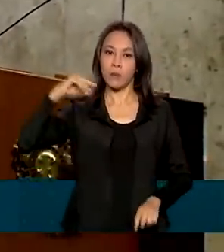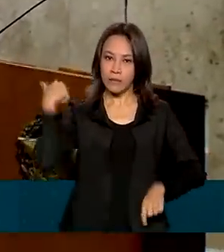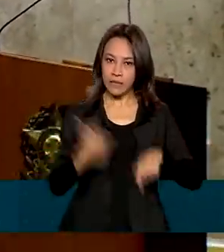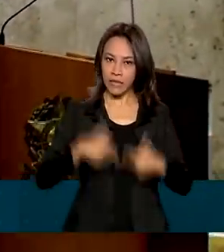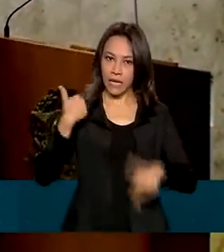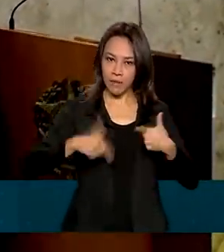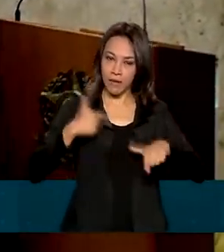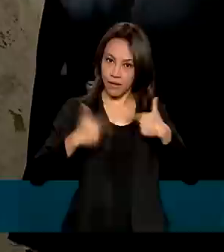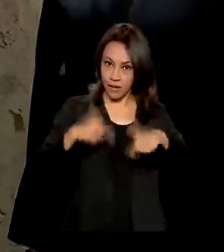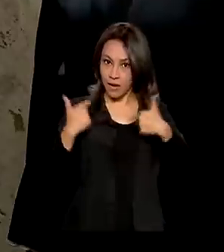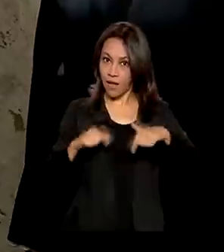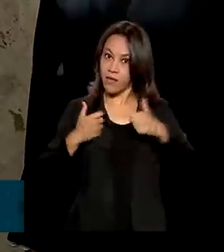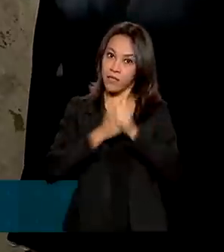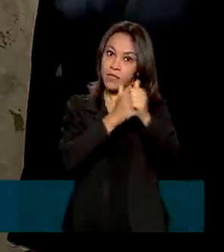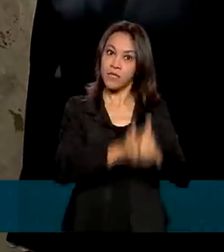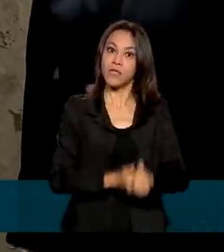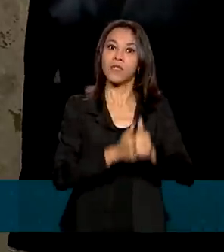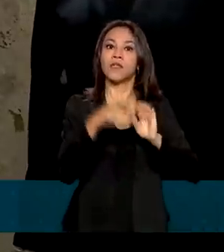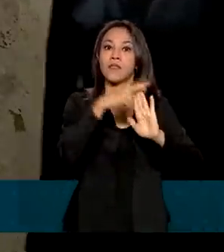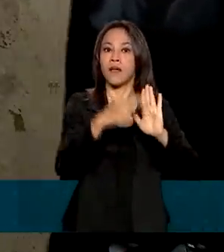decisões técnicas.